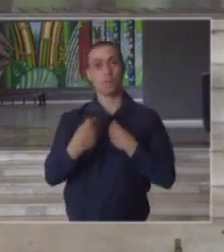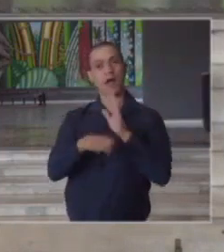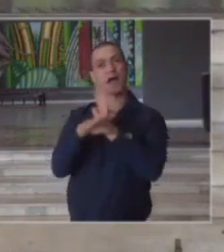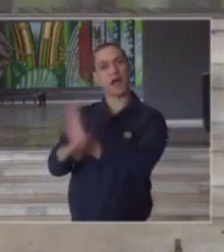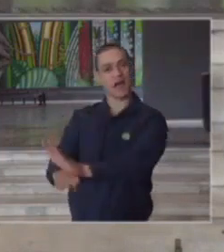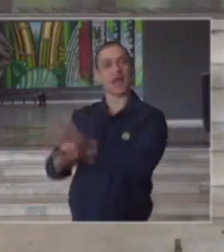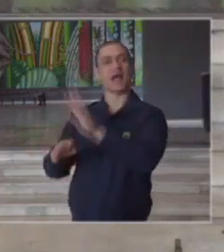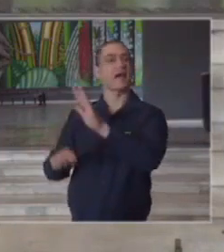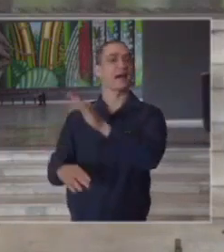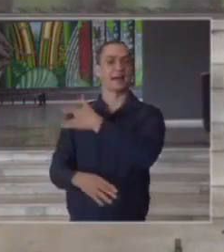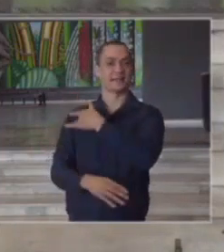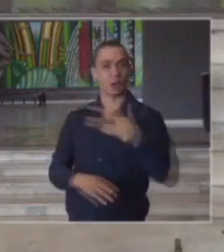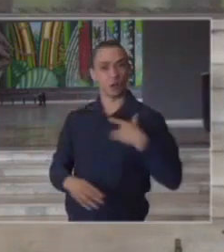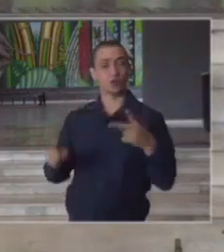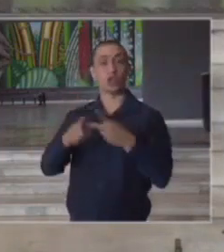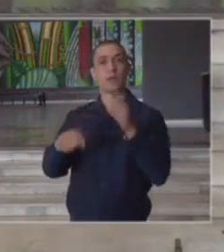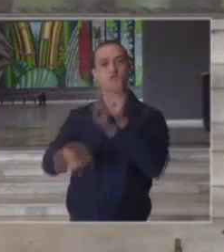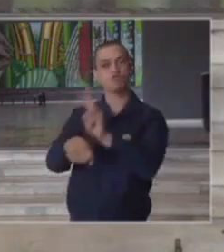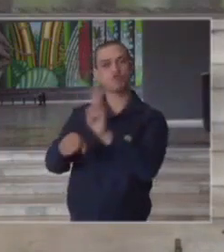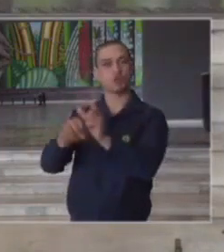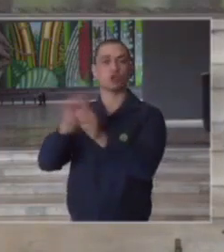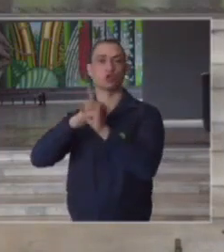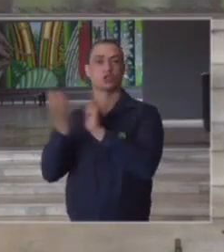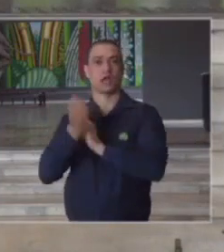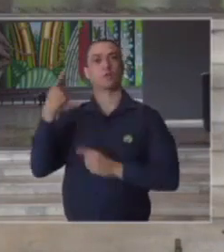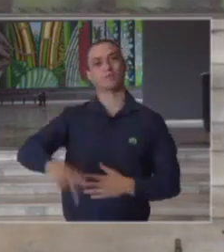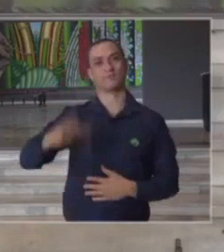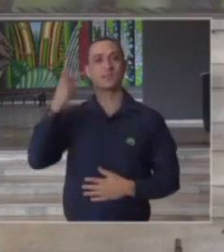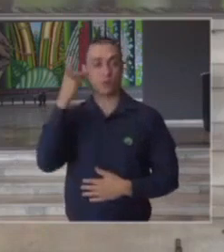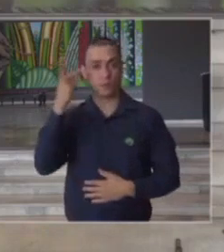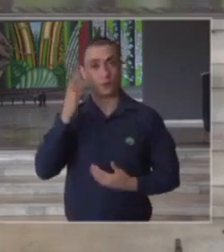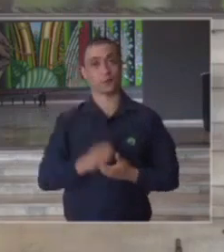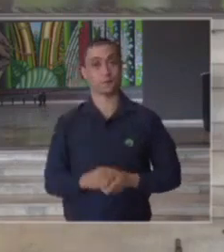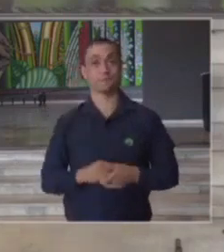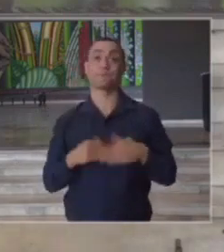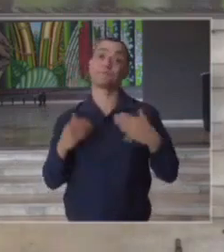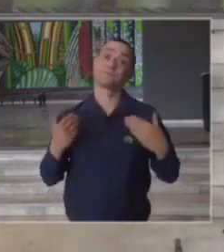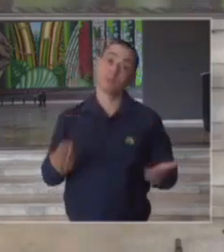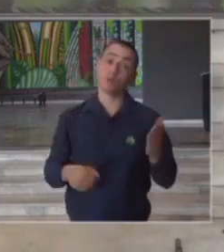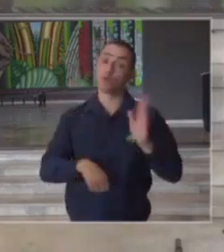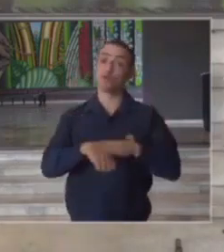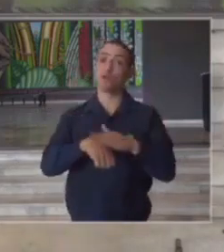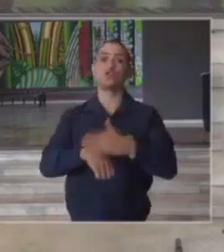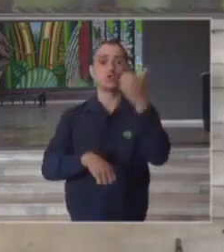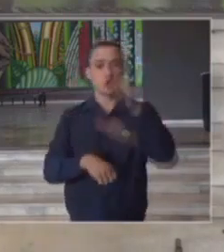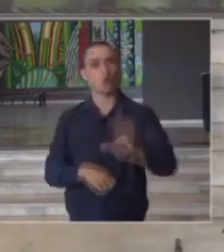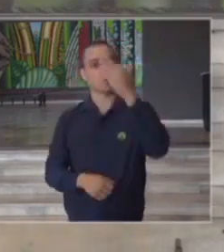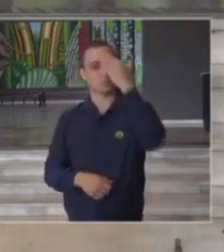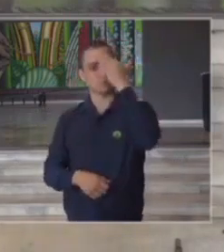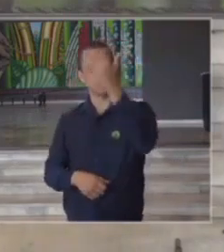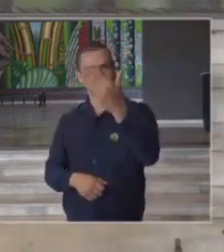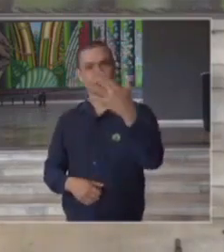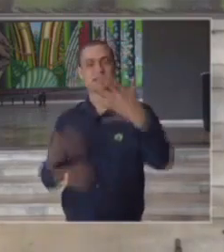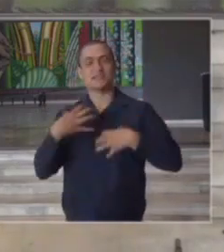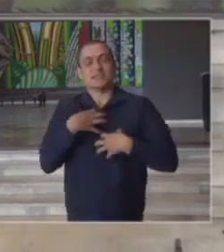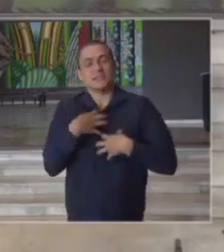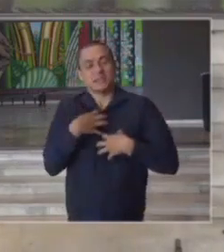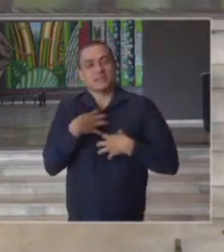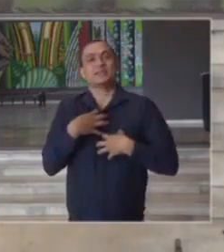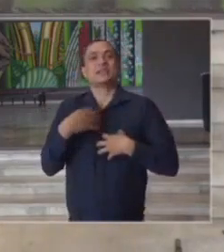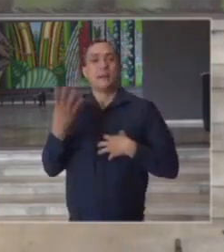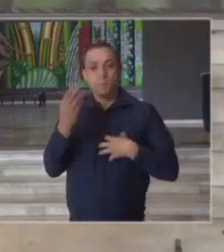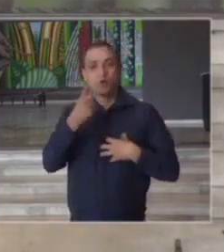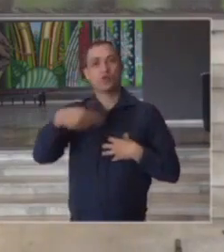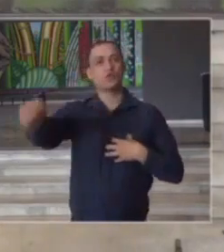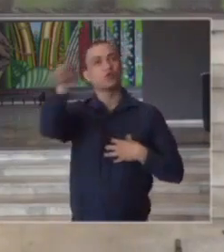saúde e à proteção social em São Paulo o que nos faz renovar o agradecimento a esse sentimento essa grande